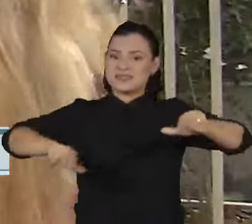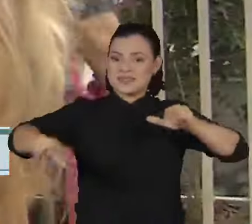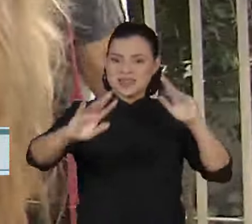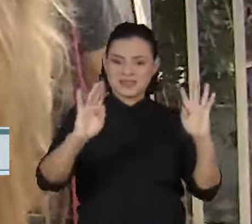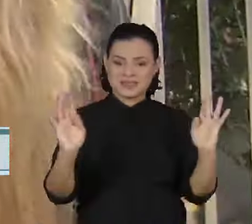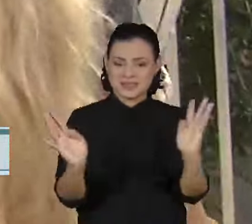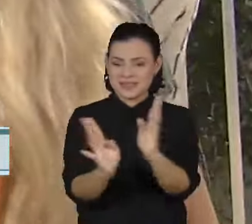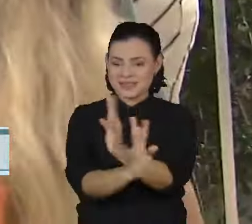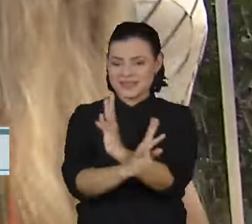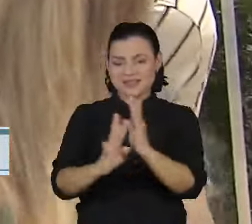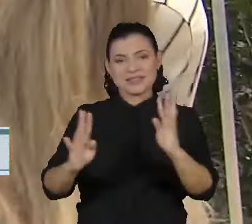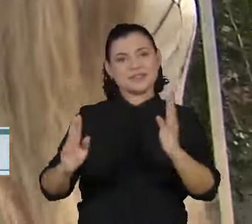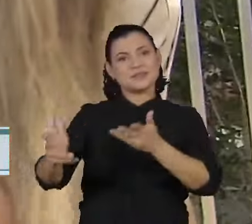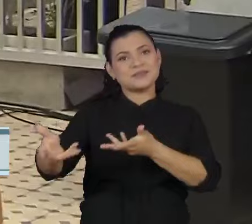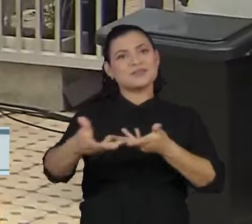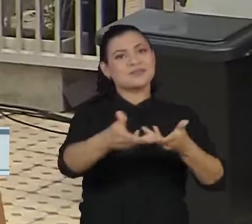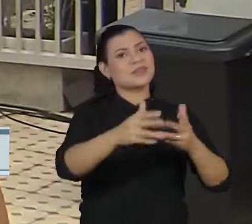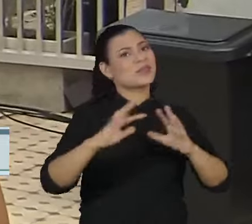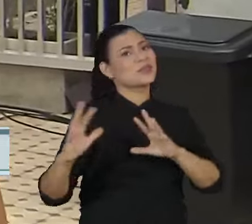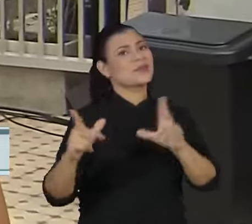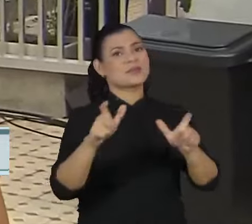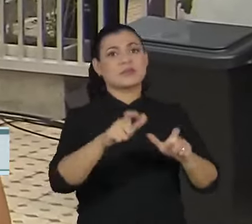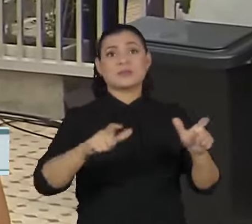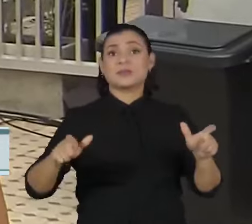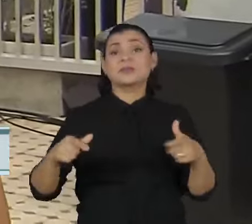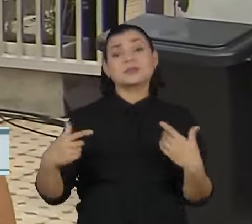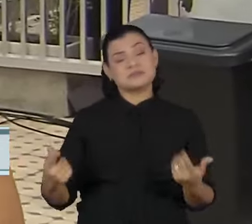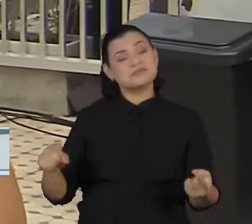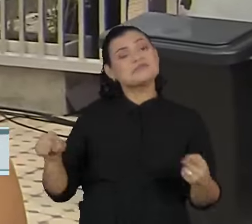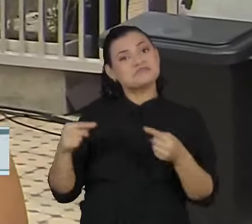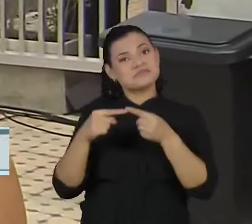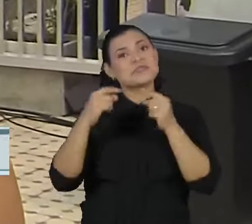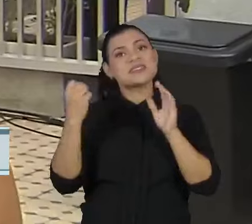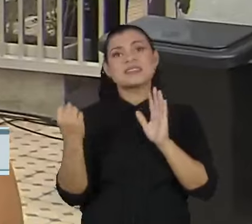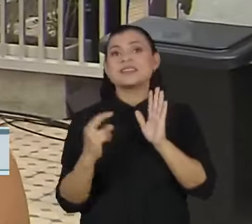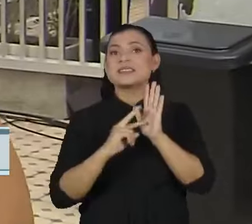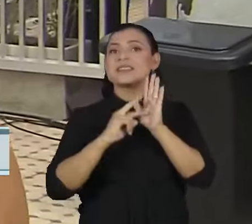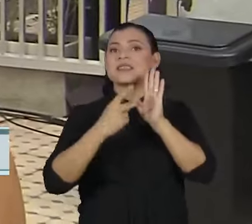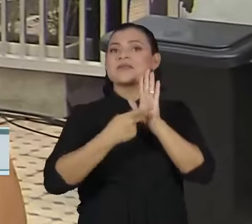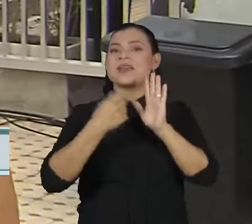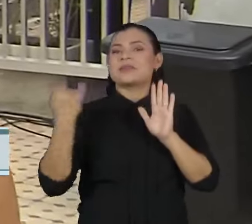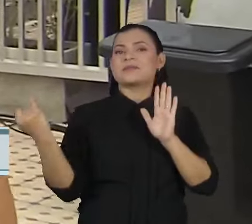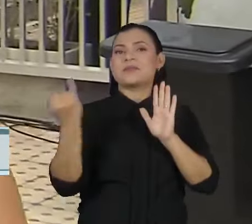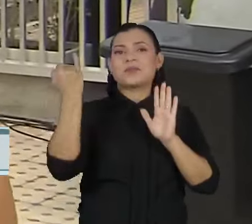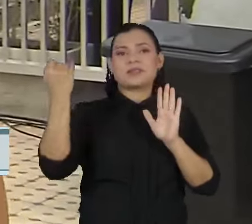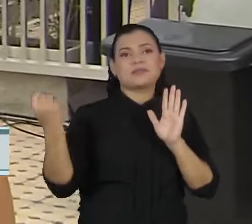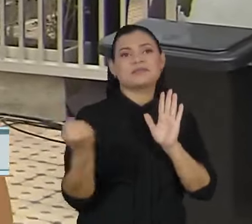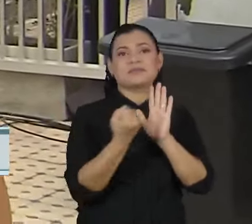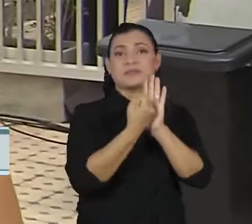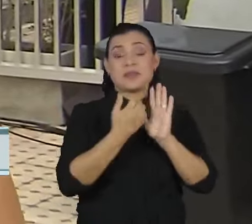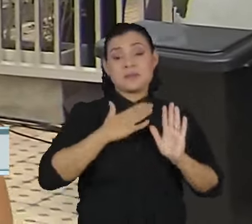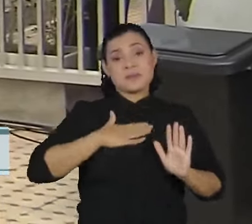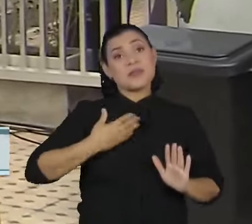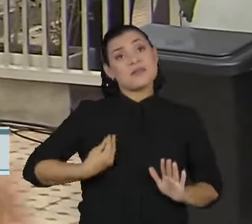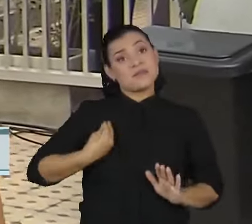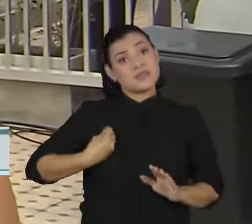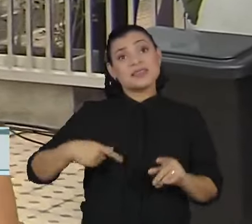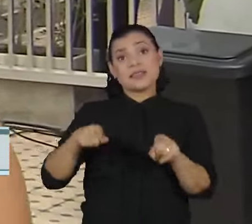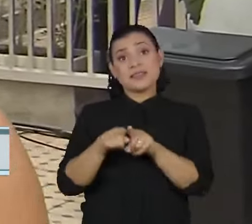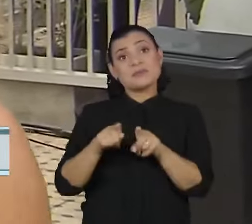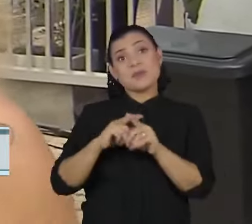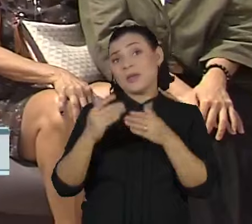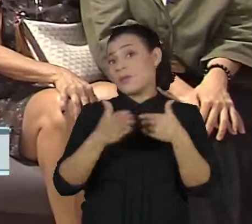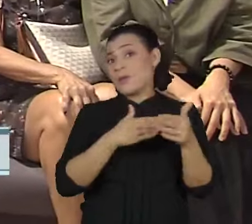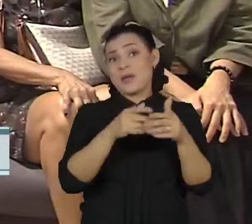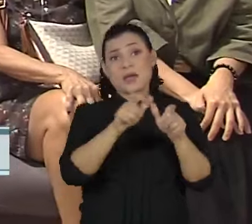aberto e diverso para poder receber todo mundo. Eu acho que ele tem um significado muito grande na minha vida, como na